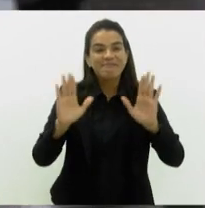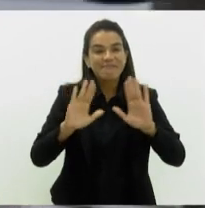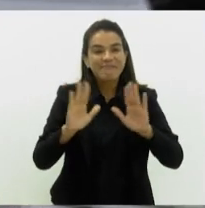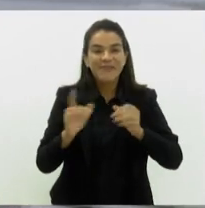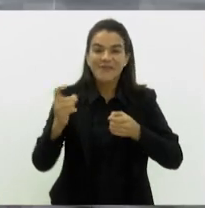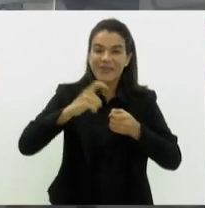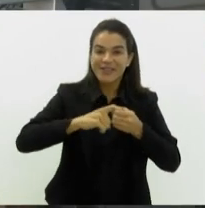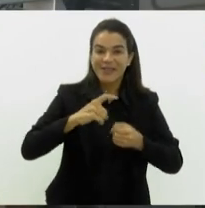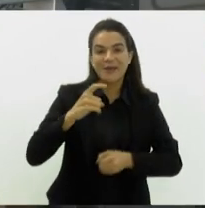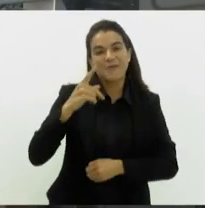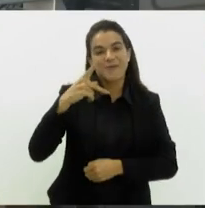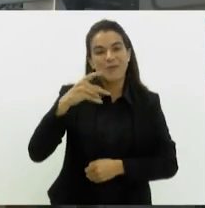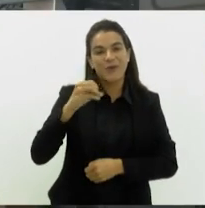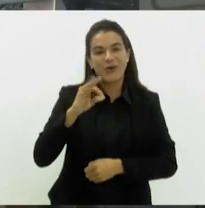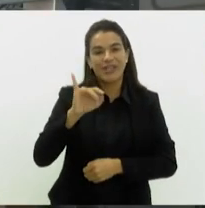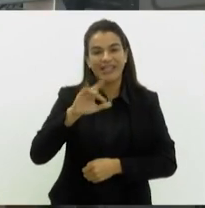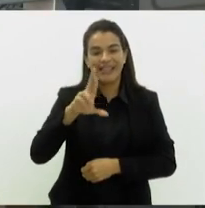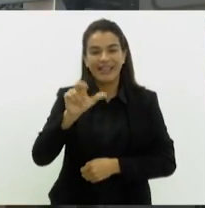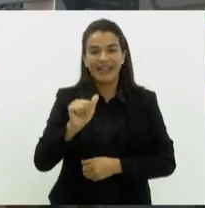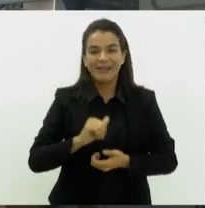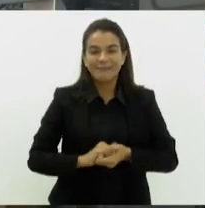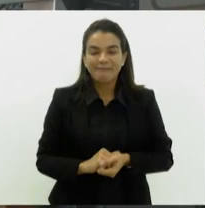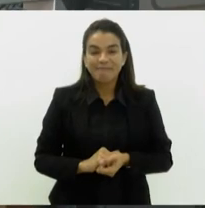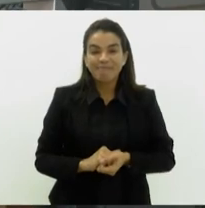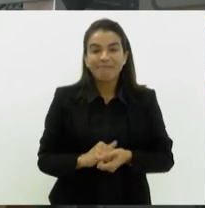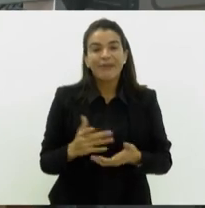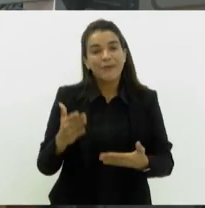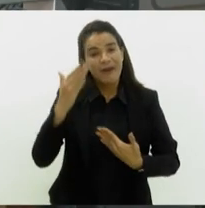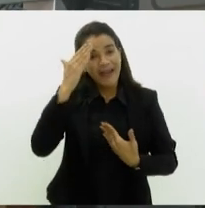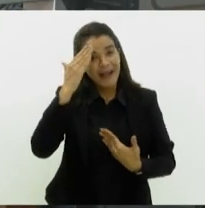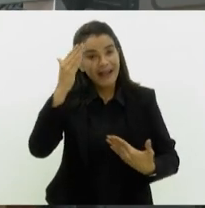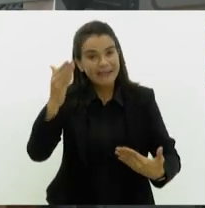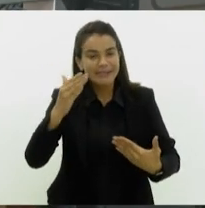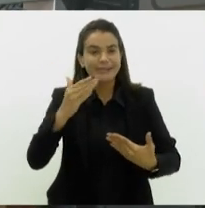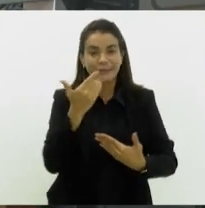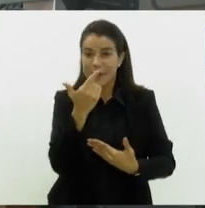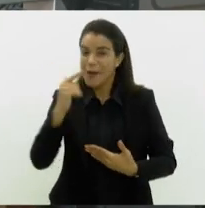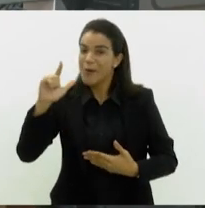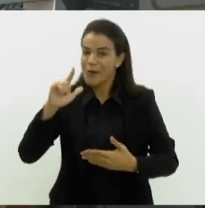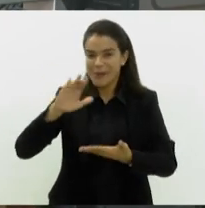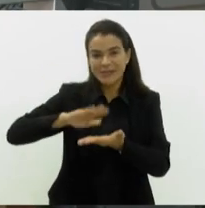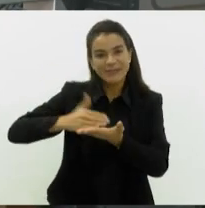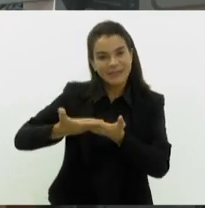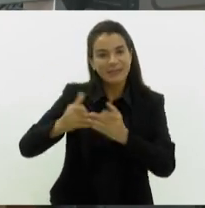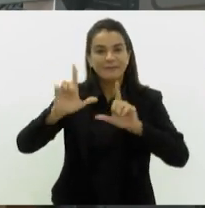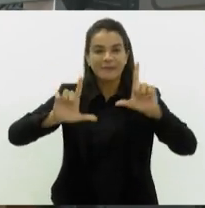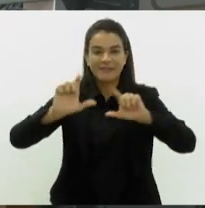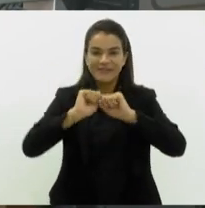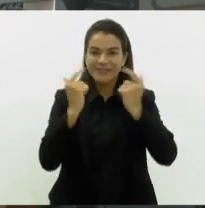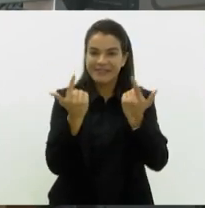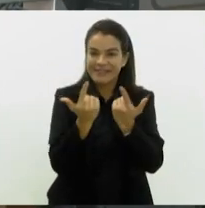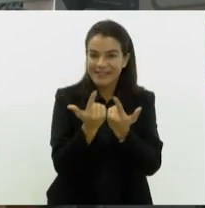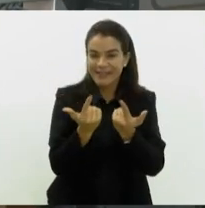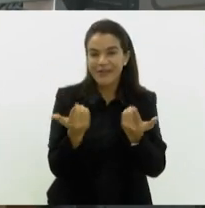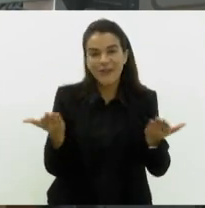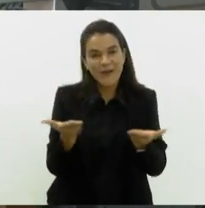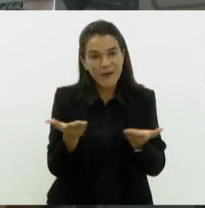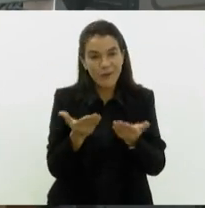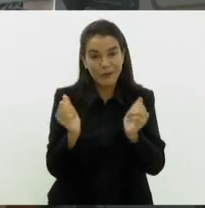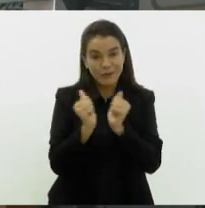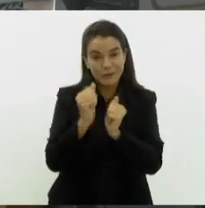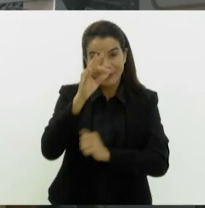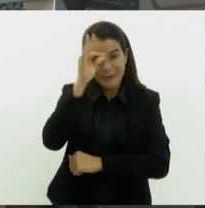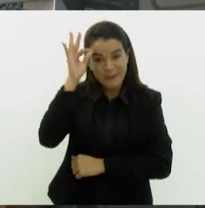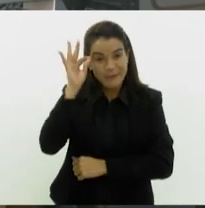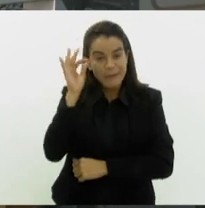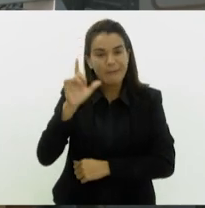Potira. Com certeza, Paulo Vitor. Nosso agradecimento também às outras intérpretes aqui da TV Alerja, né? Porque hoje a gente está com a Emanuela,